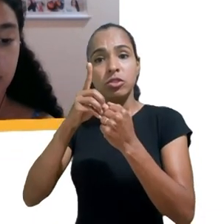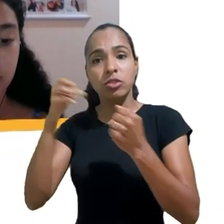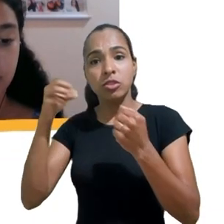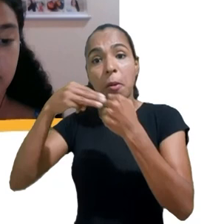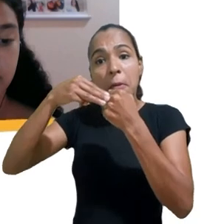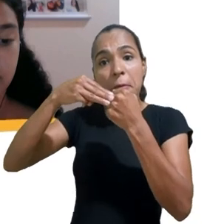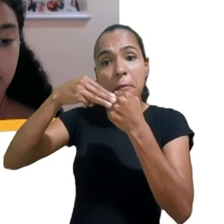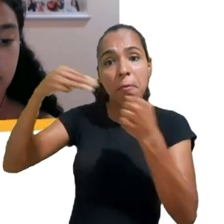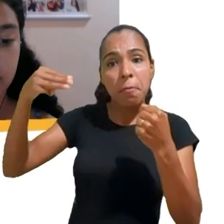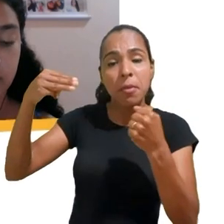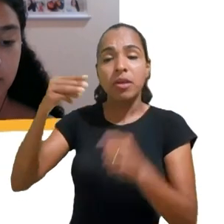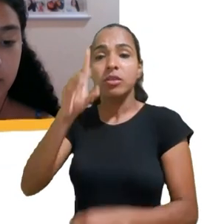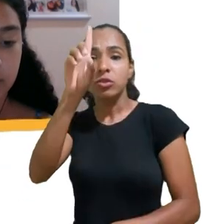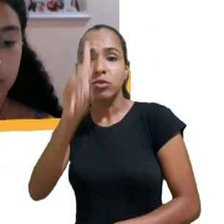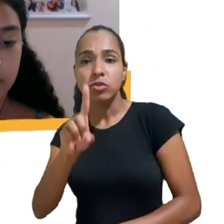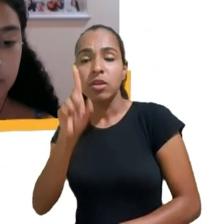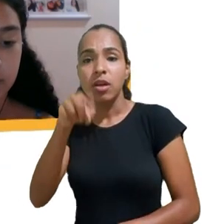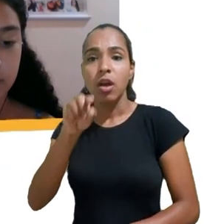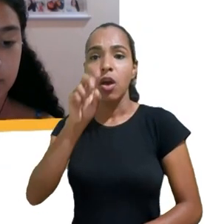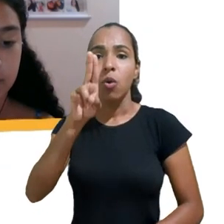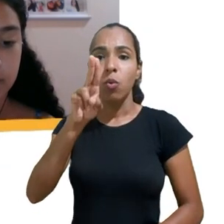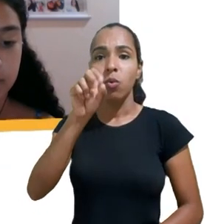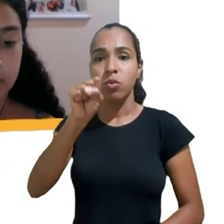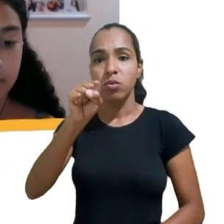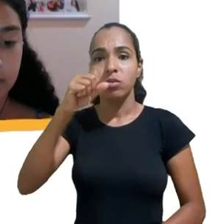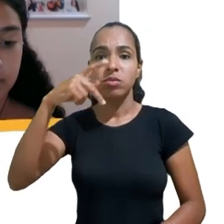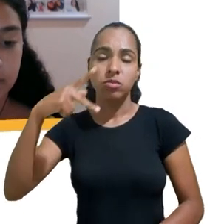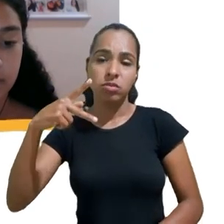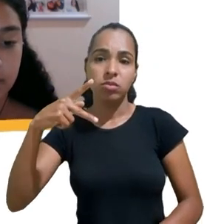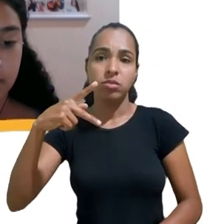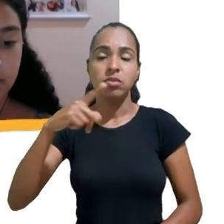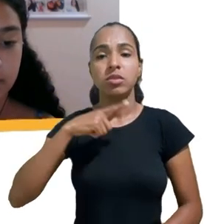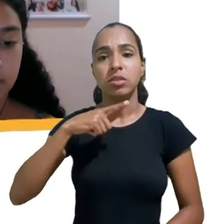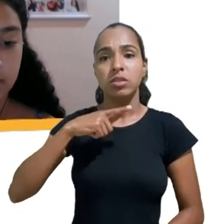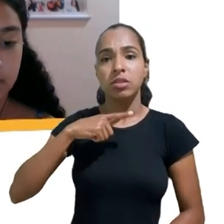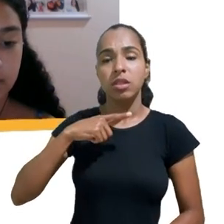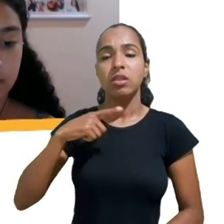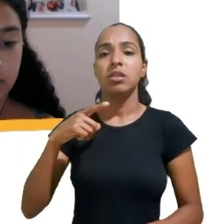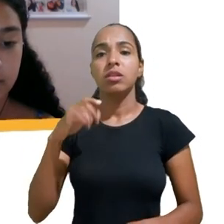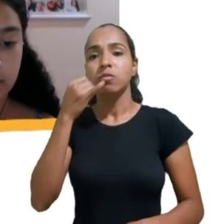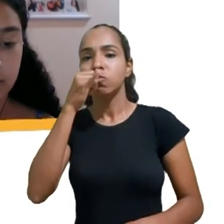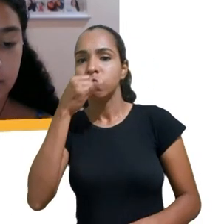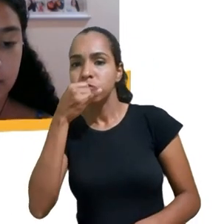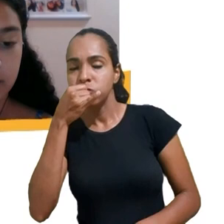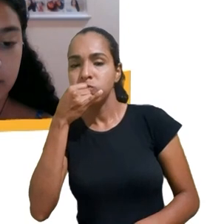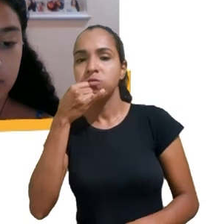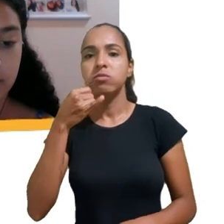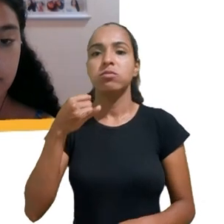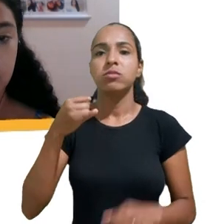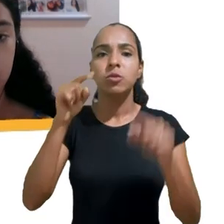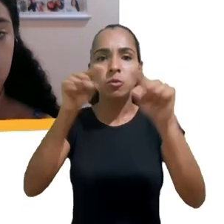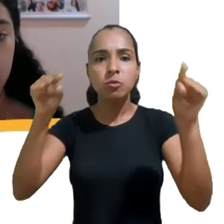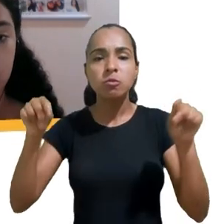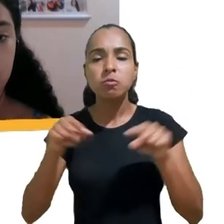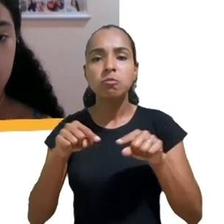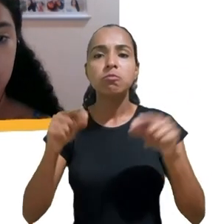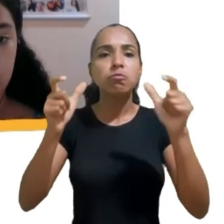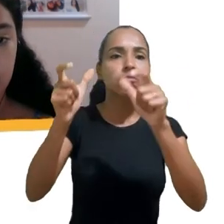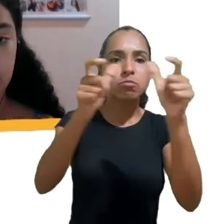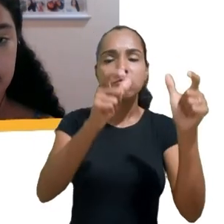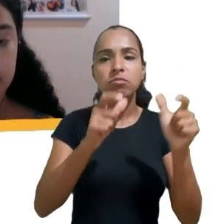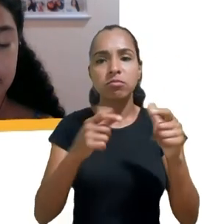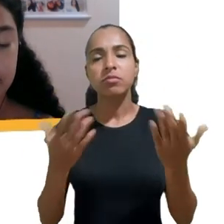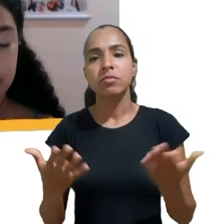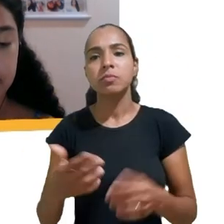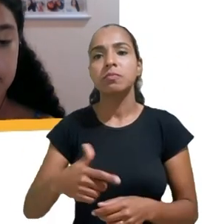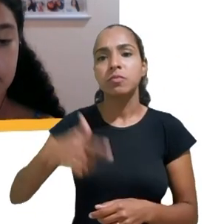da USP, doutorando pelo Instituto de Energia e Ambiente, também da USP, mestre em Direito e Economia pela Universidade de Turim,